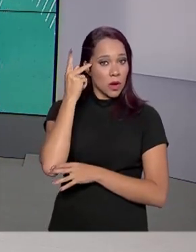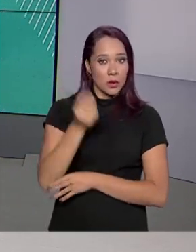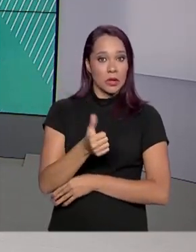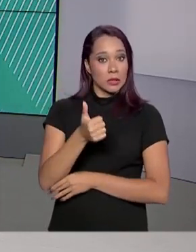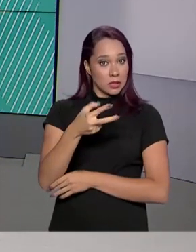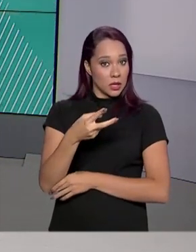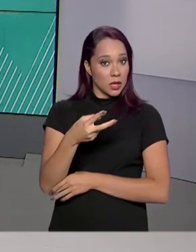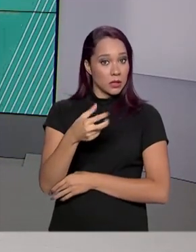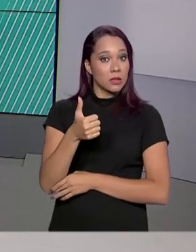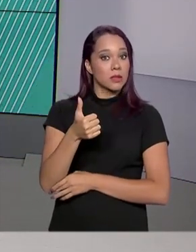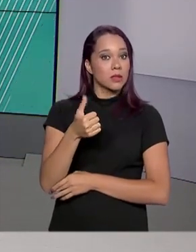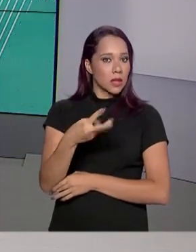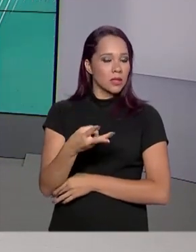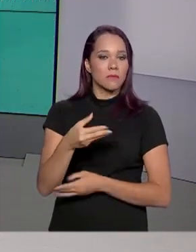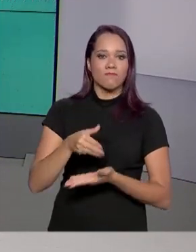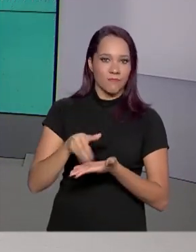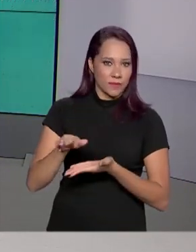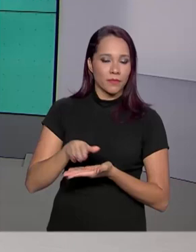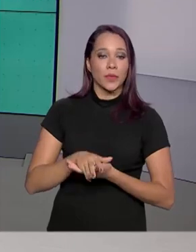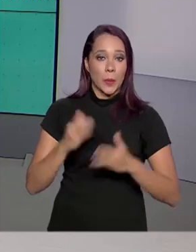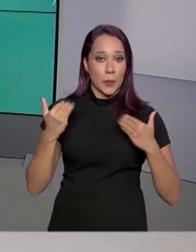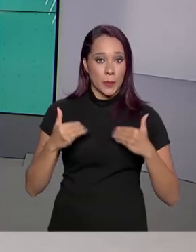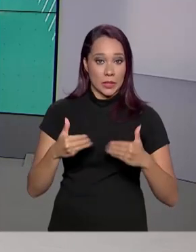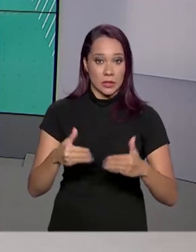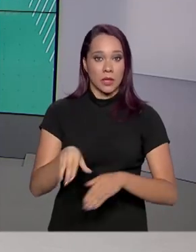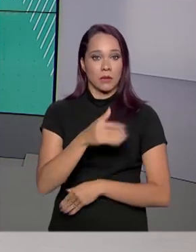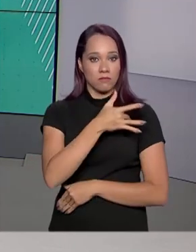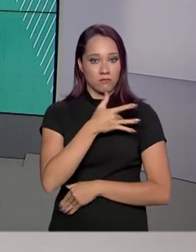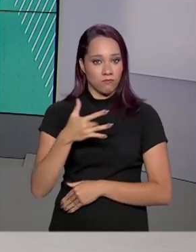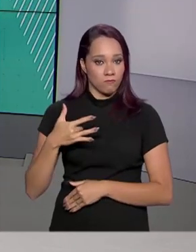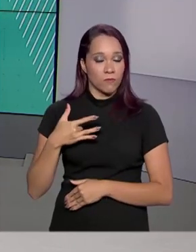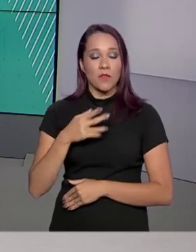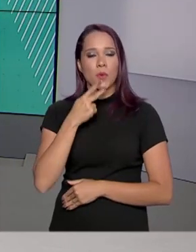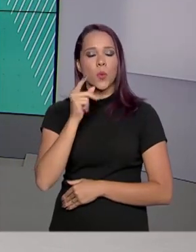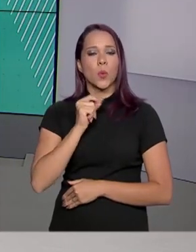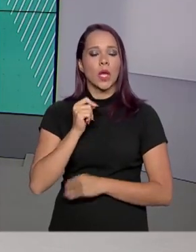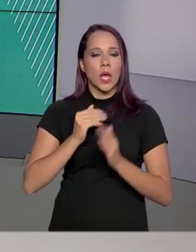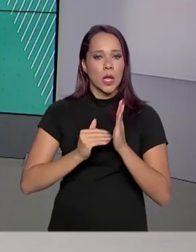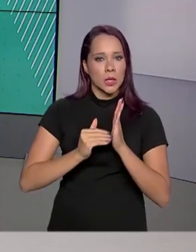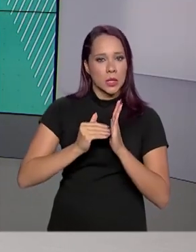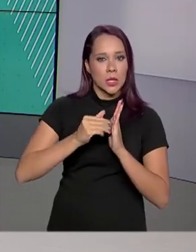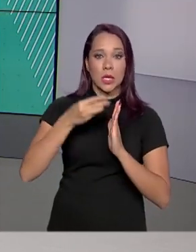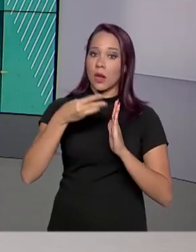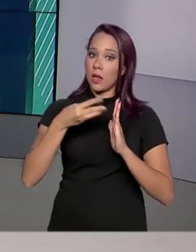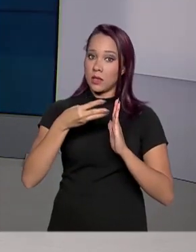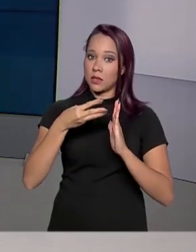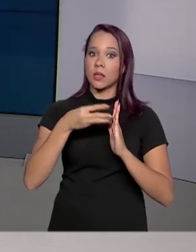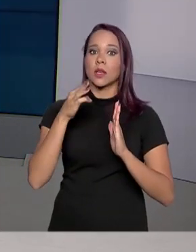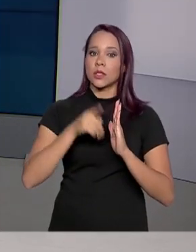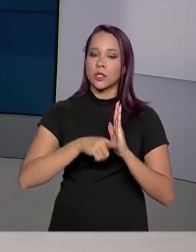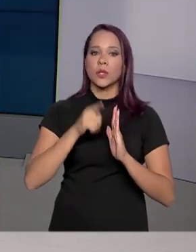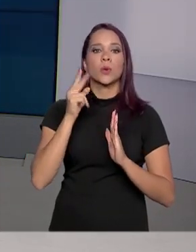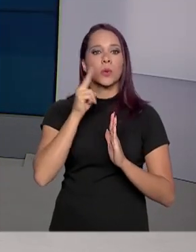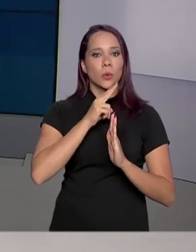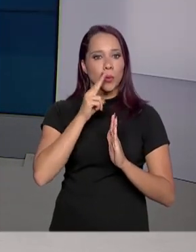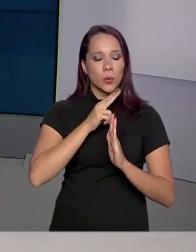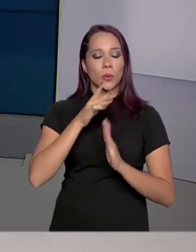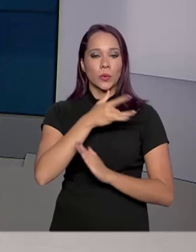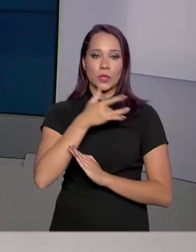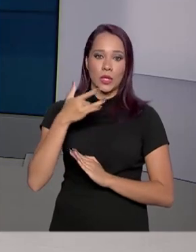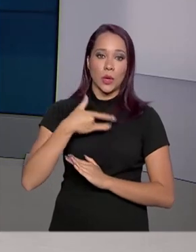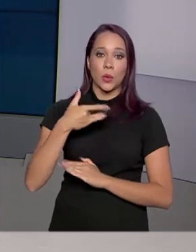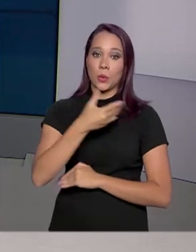descartados. O Ministério da Saúde decidiu elevar a classificação de risco para o nível 3, de emergência em saúde